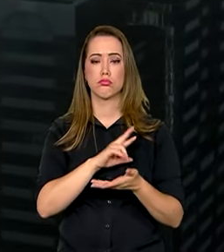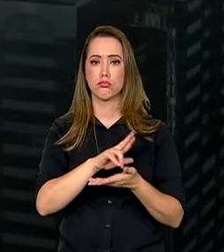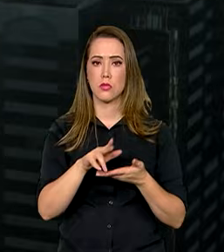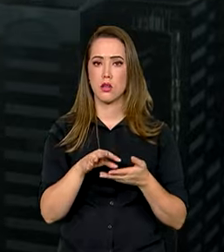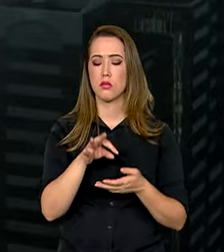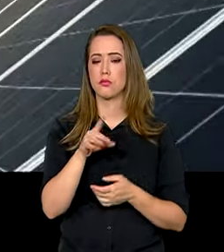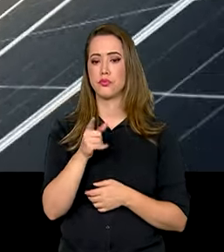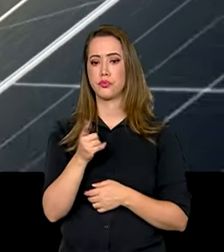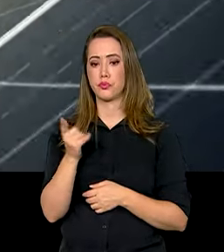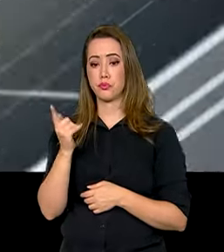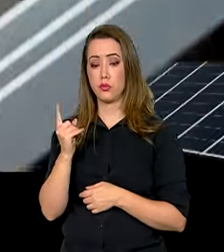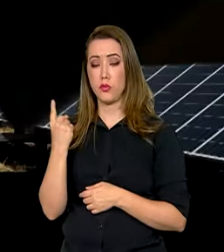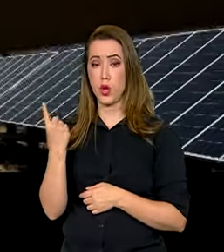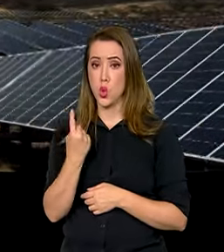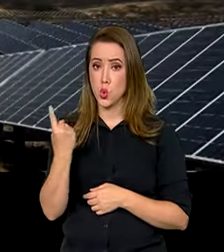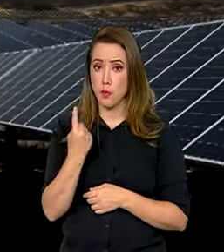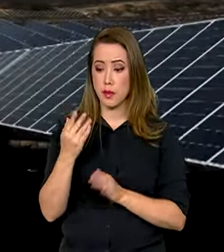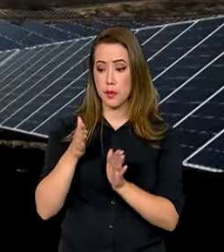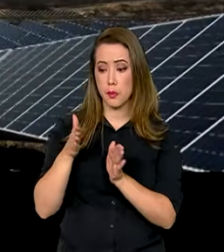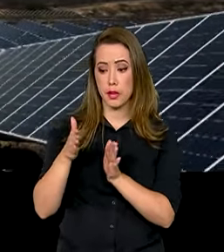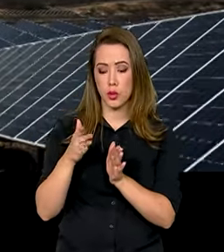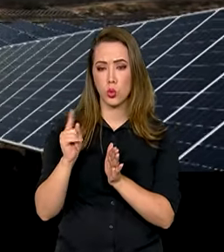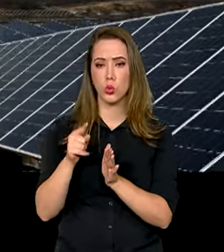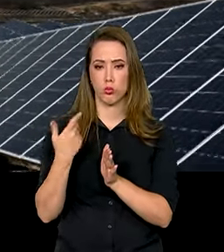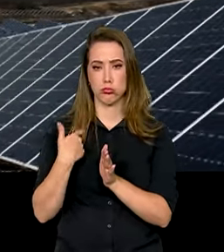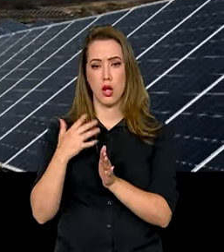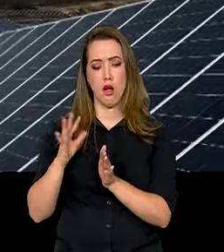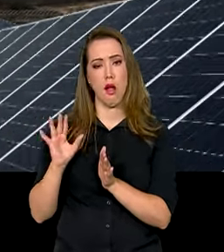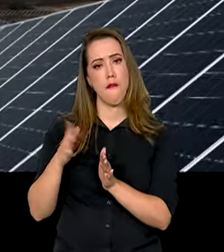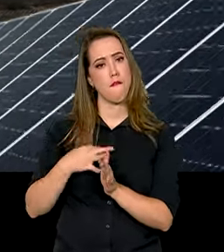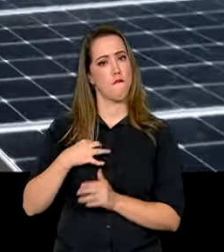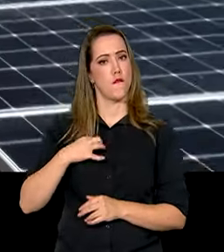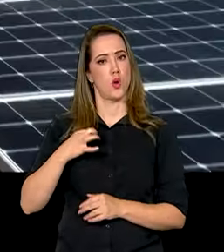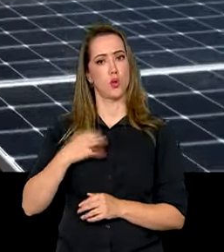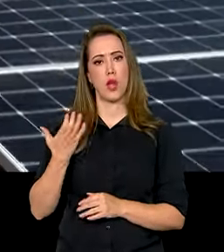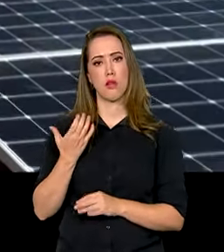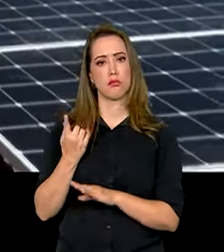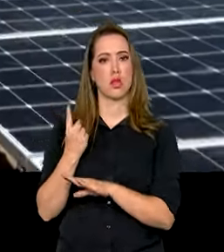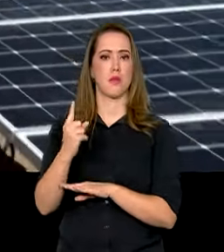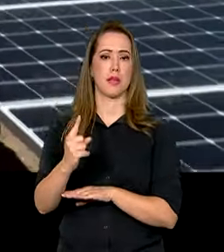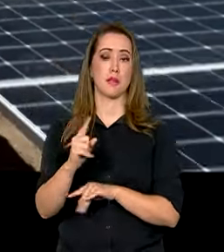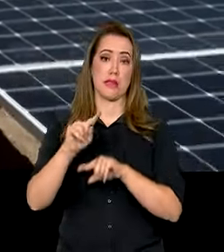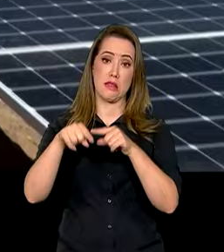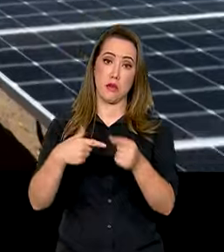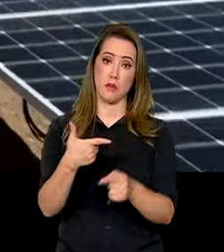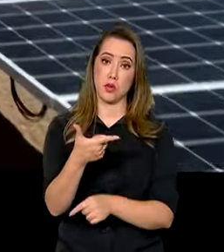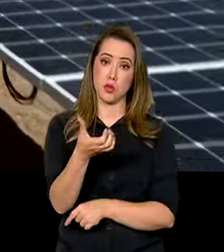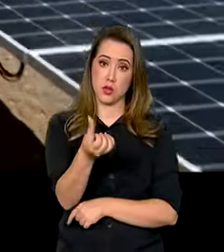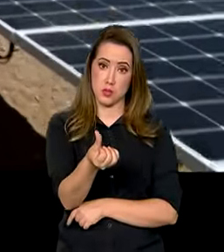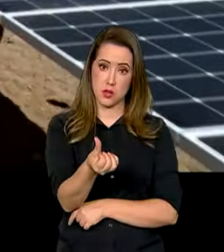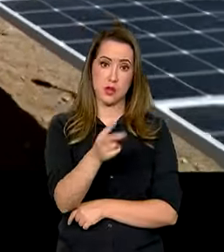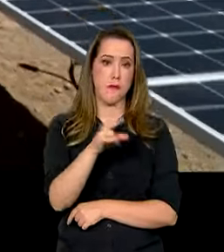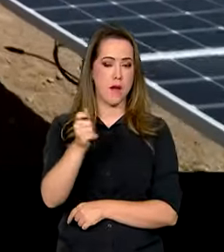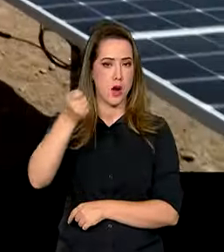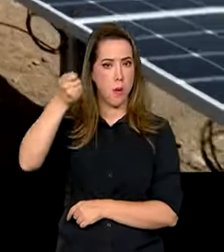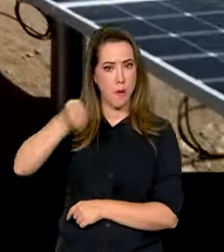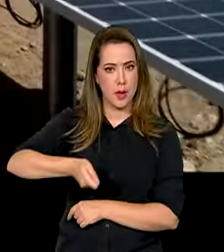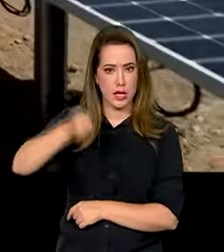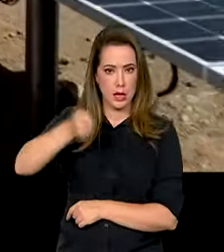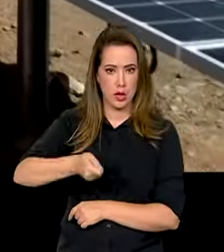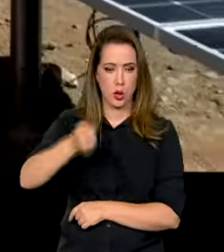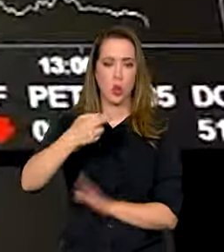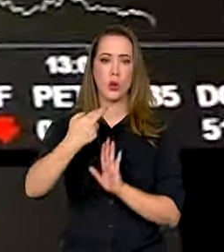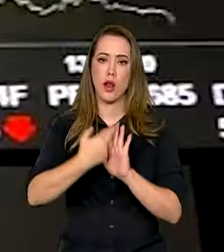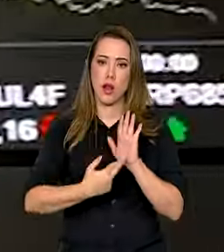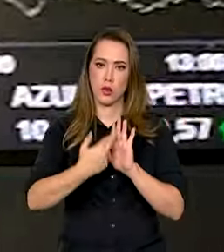momento, a adesão à medida é voluntária. A partir de 2026, será obrigatório divulgar esses relatórios em língua portuguesa